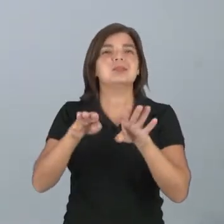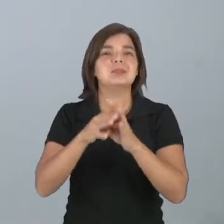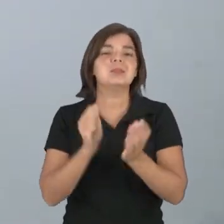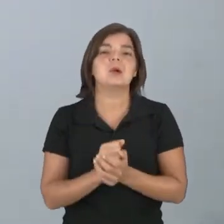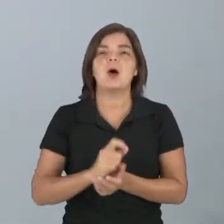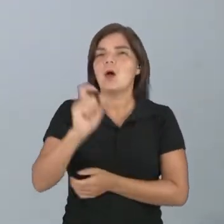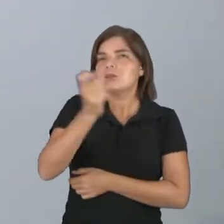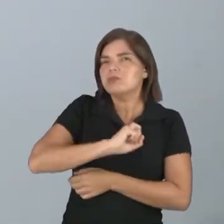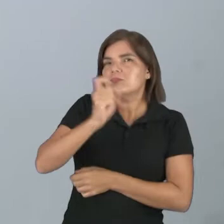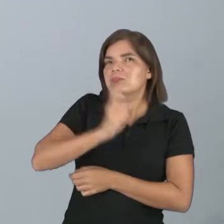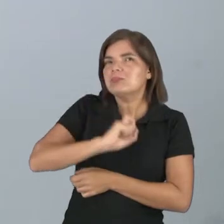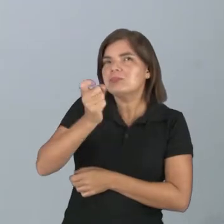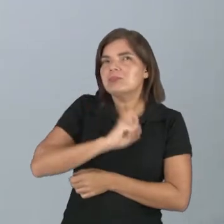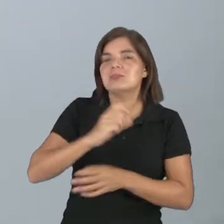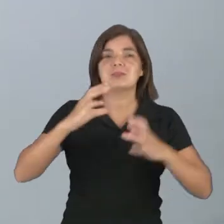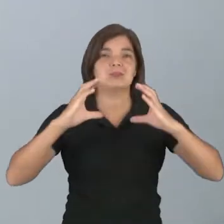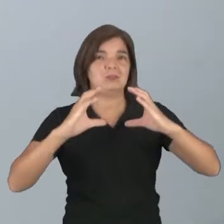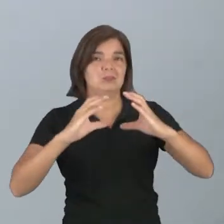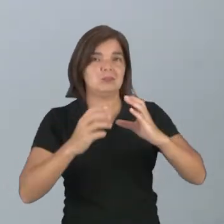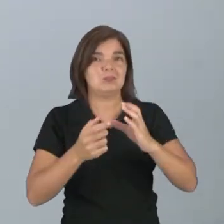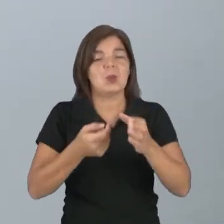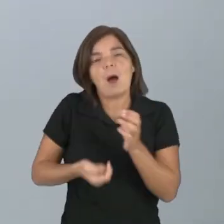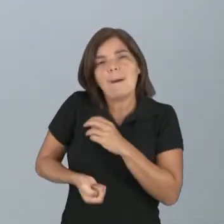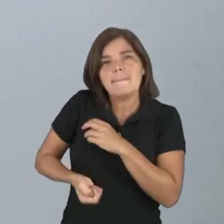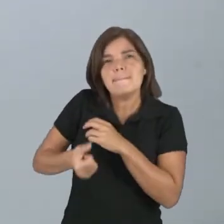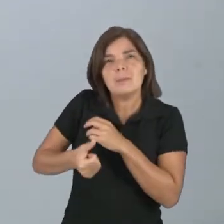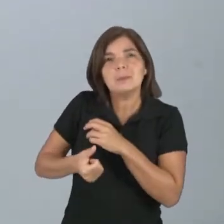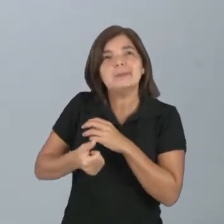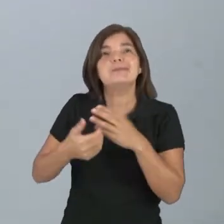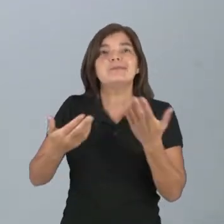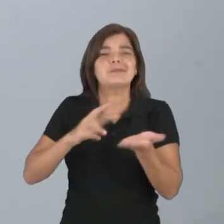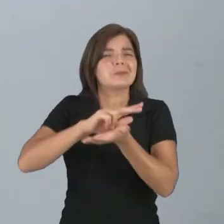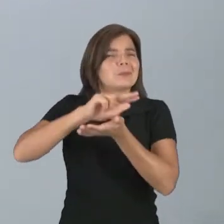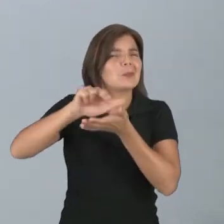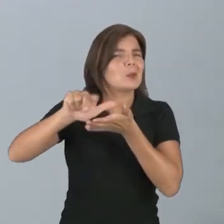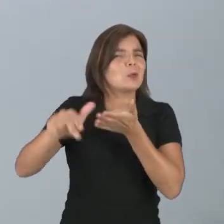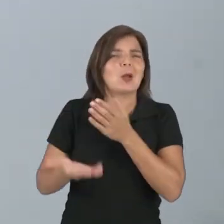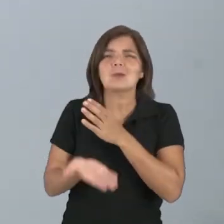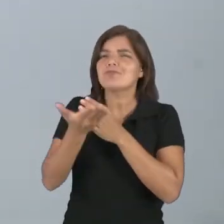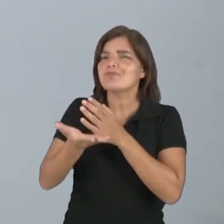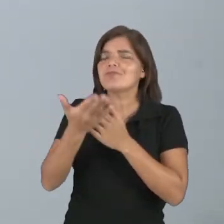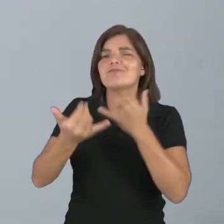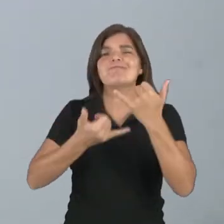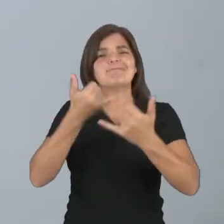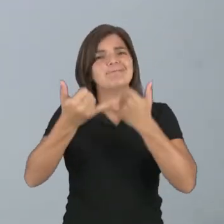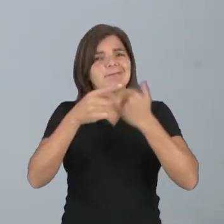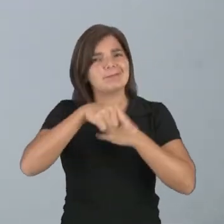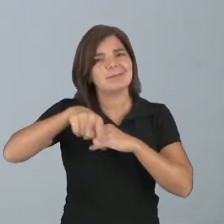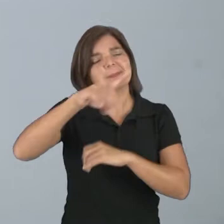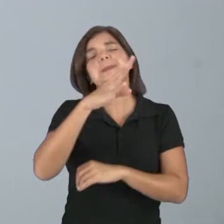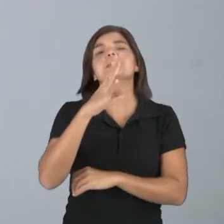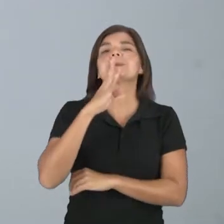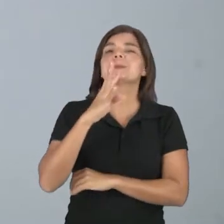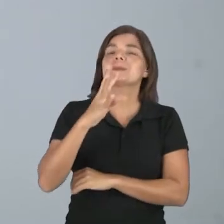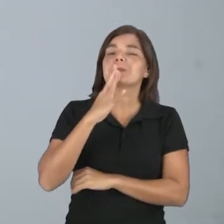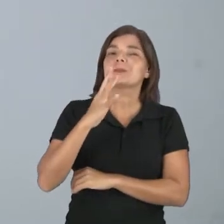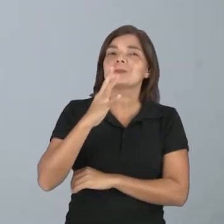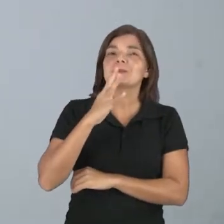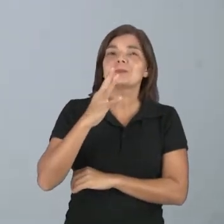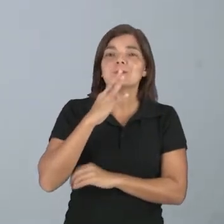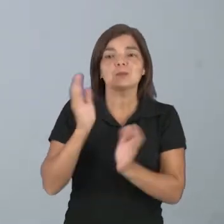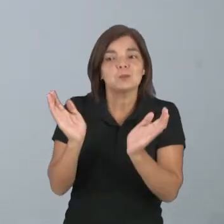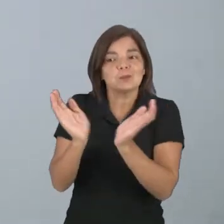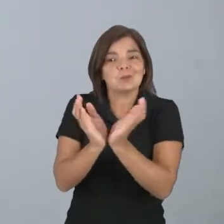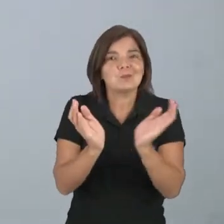pipa, a bola, a peteca, e muitas outras brincadeiras que você conhece, brincadeiras de